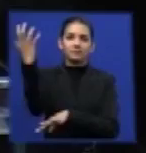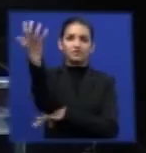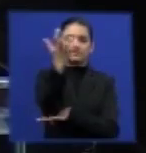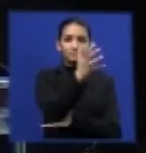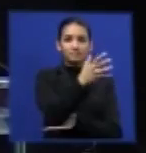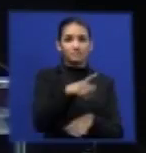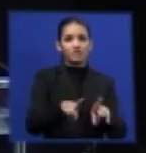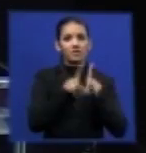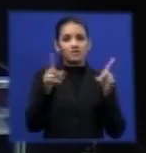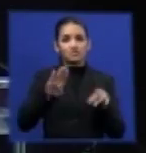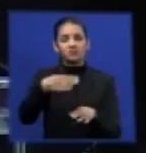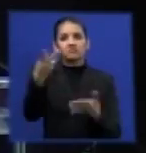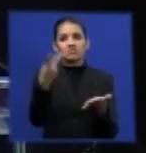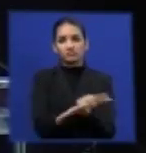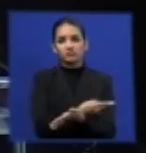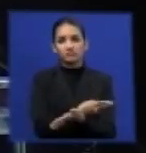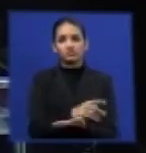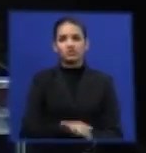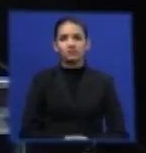na medida em que isso existe,